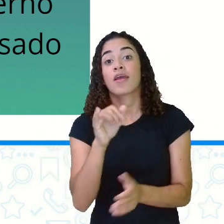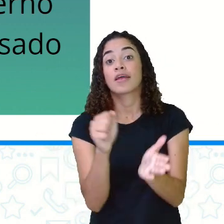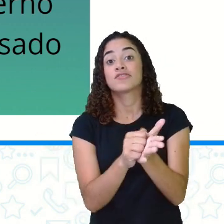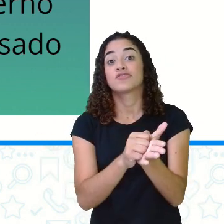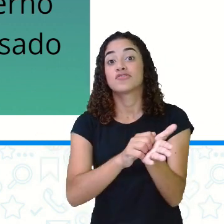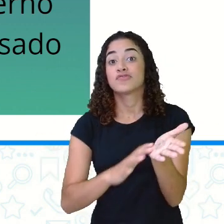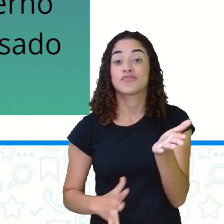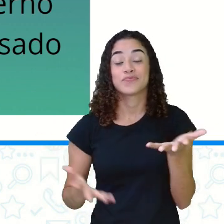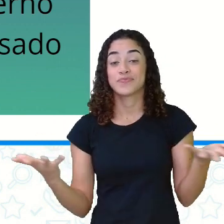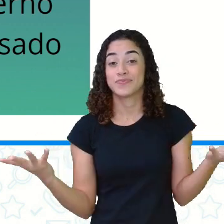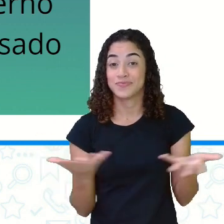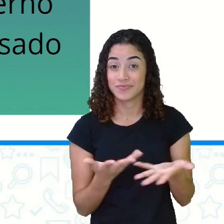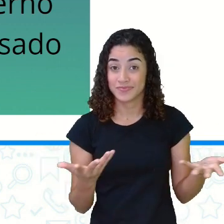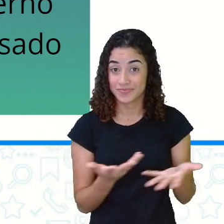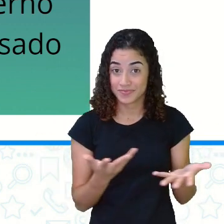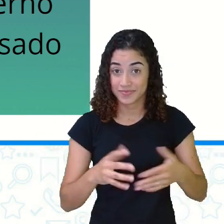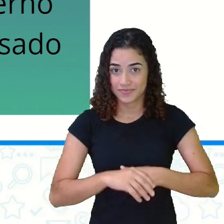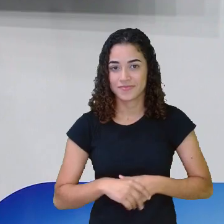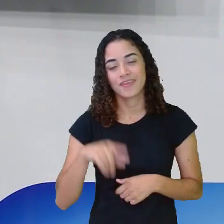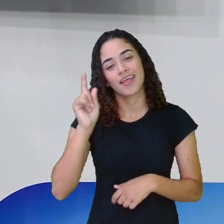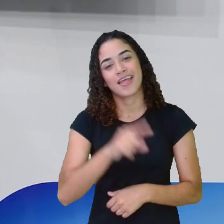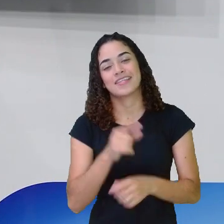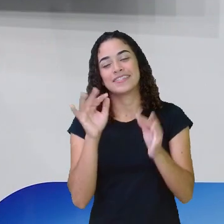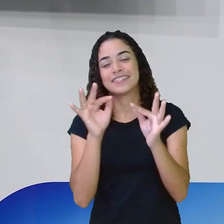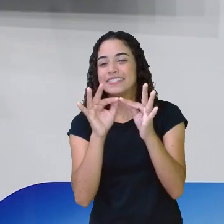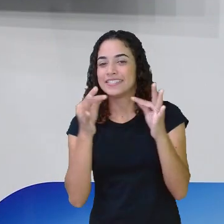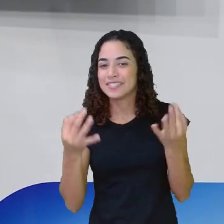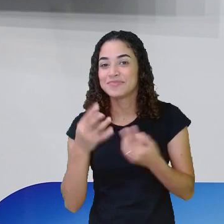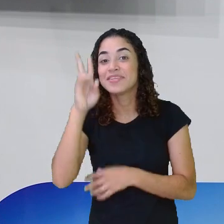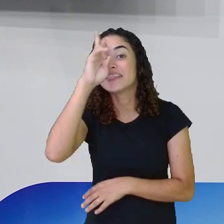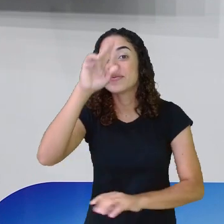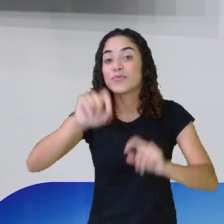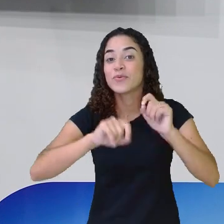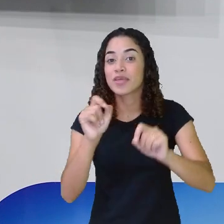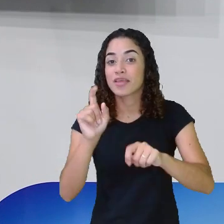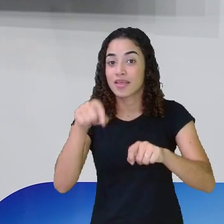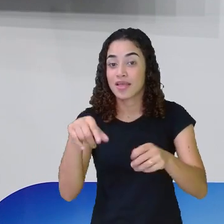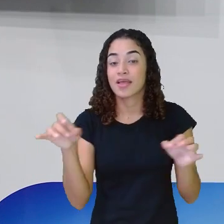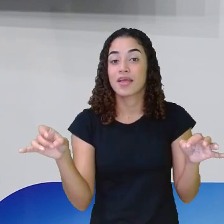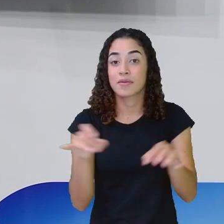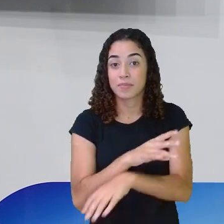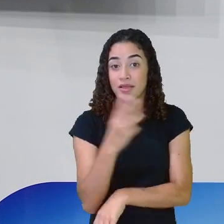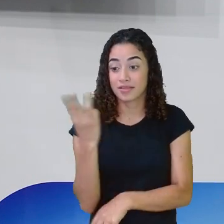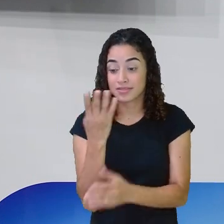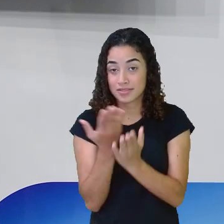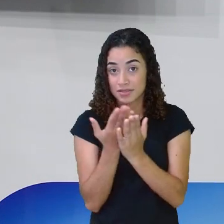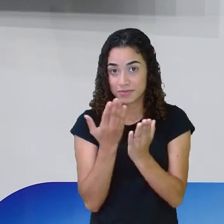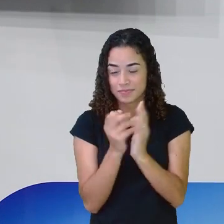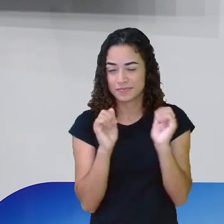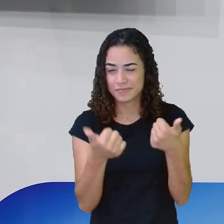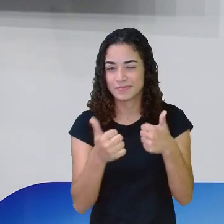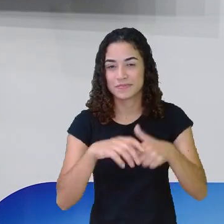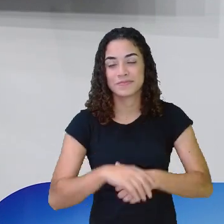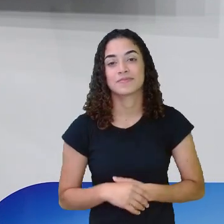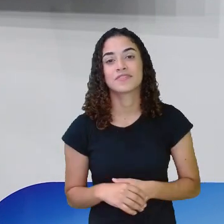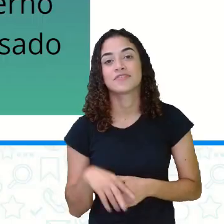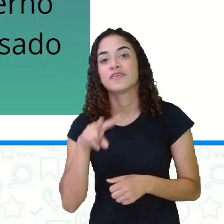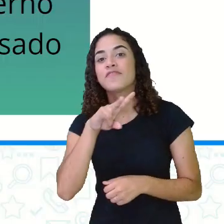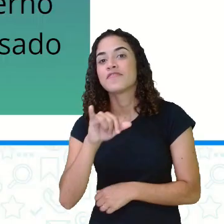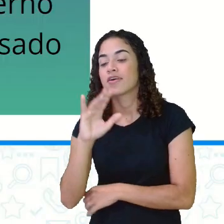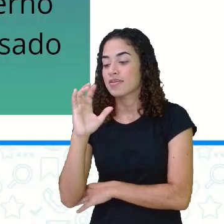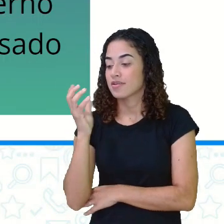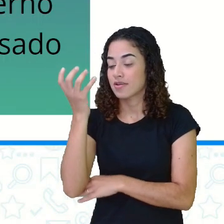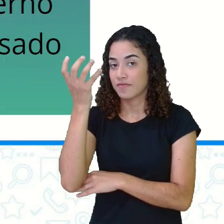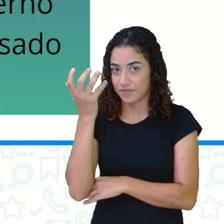nossa atividade de hoje super simples. Lembrando, quando acabar a terceira aula, não sai agora, não. Você vai lá na